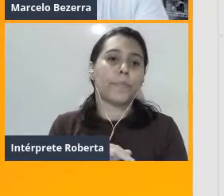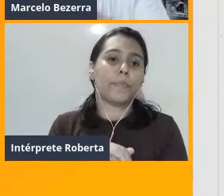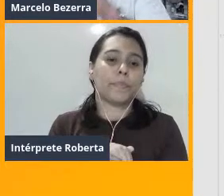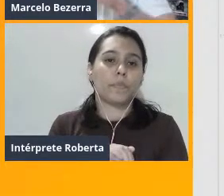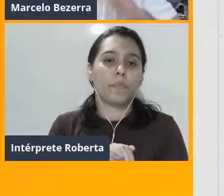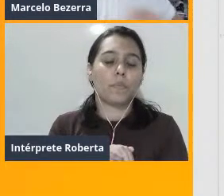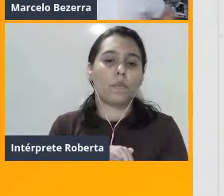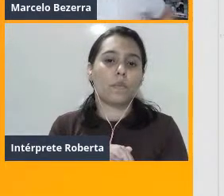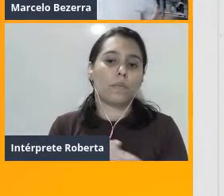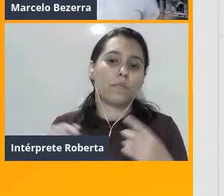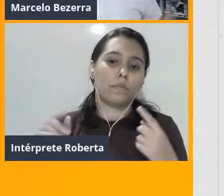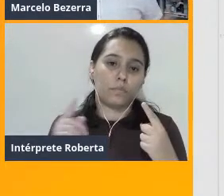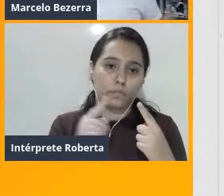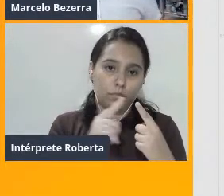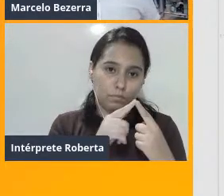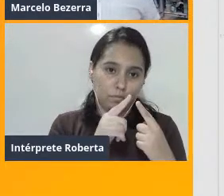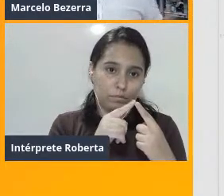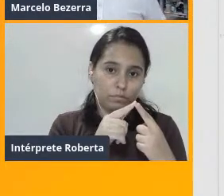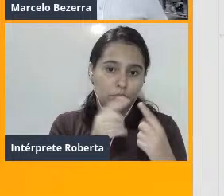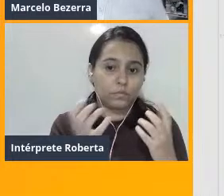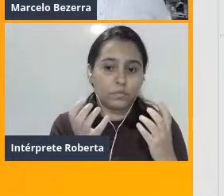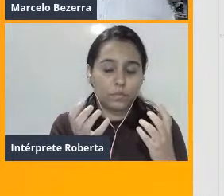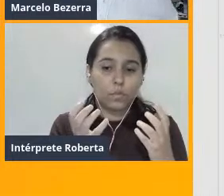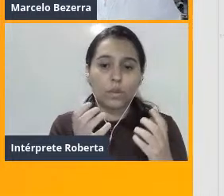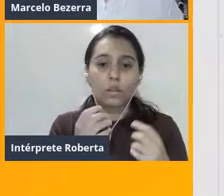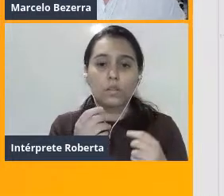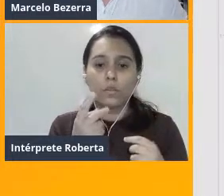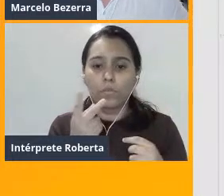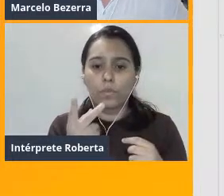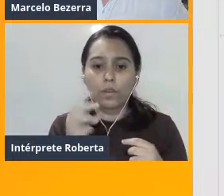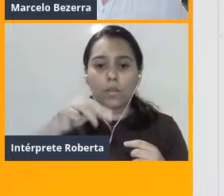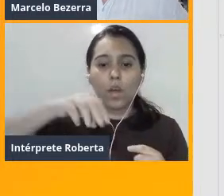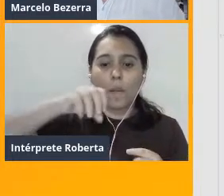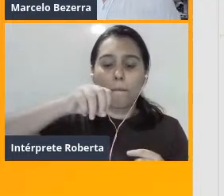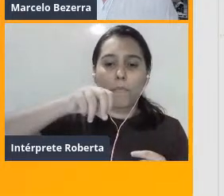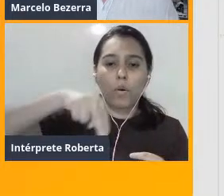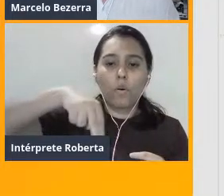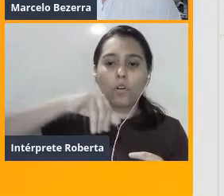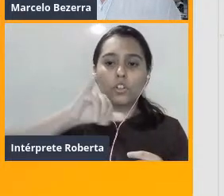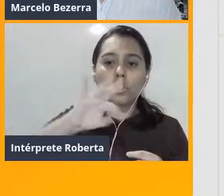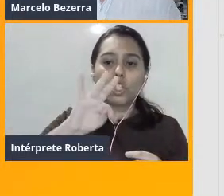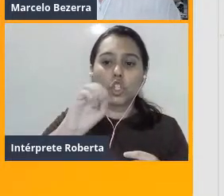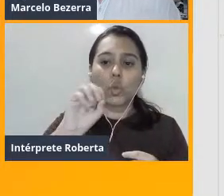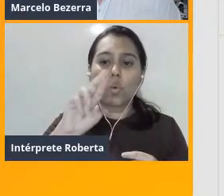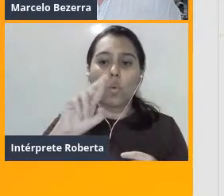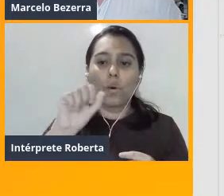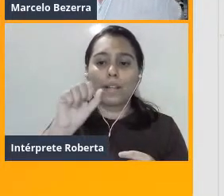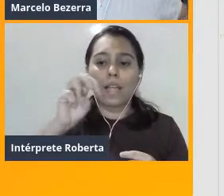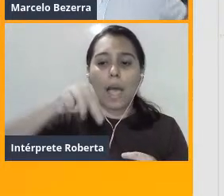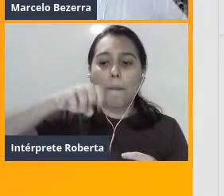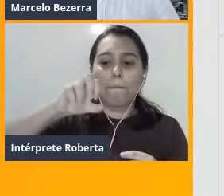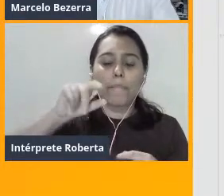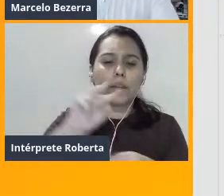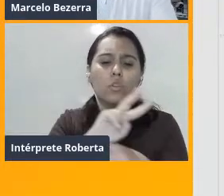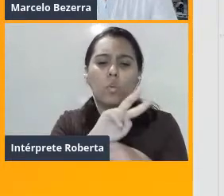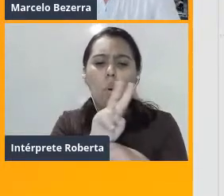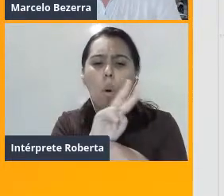Primeiro, né? Eu gostaria de falar sobre o monitoramento do ovário. O que é que seria isso?